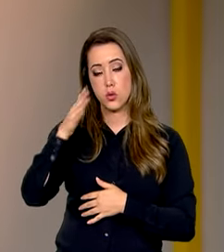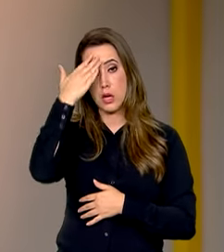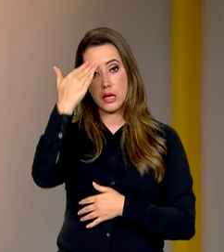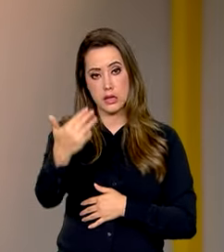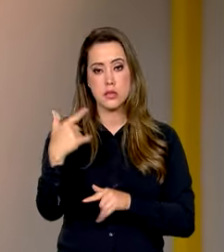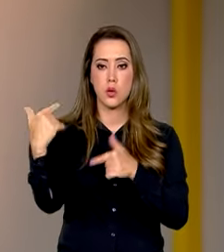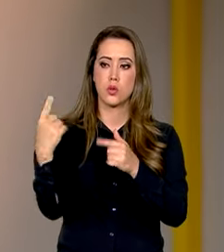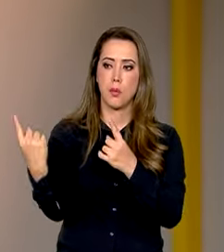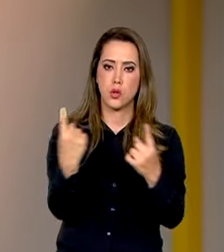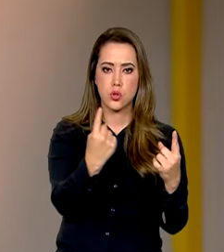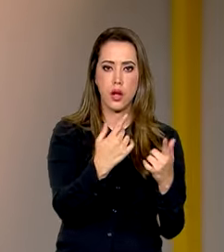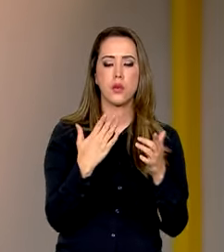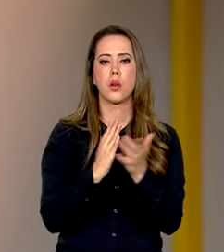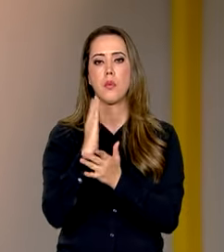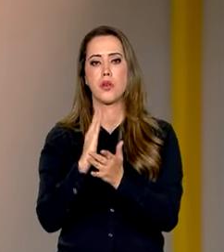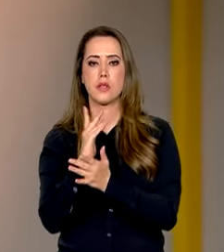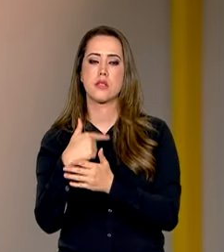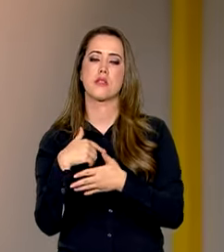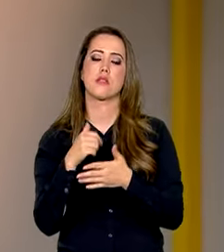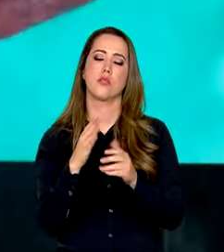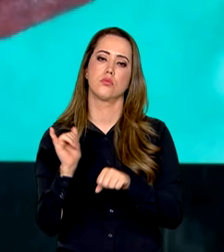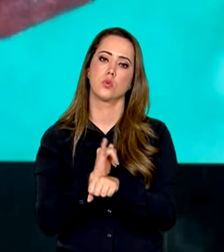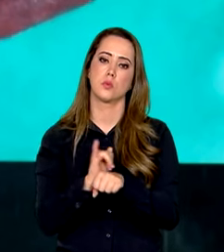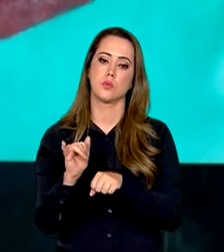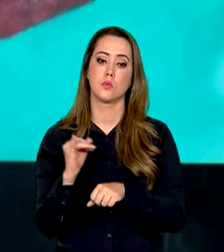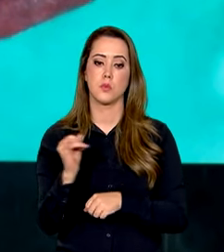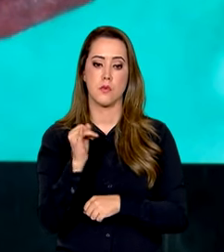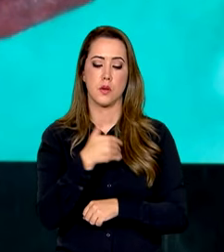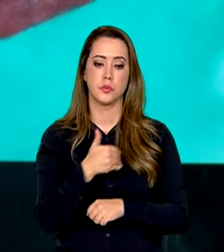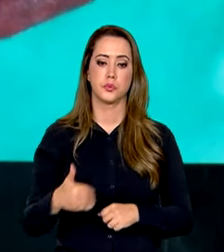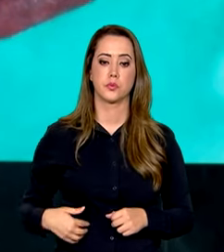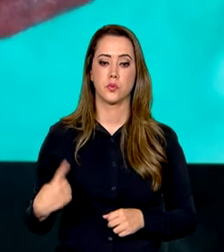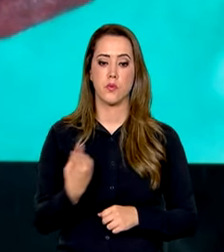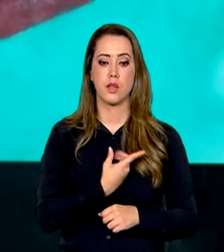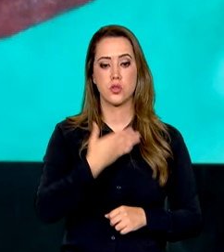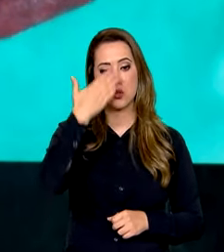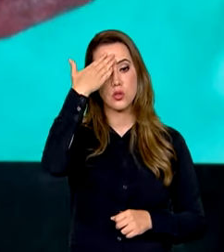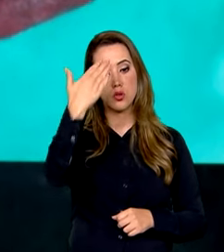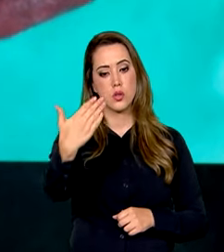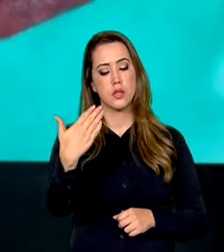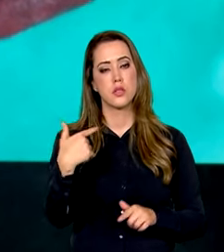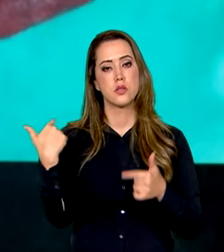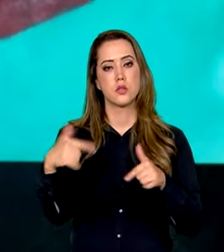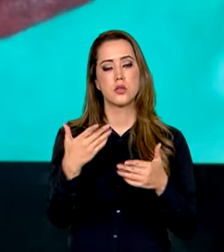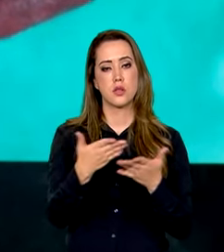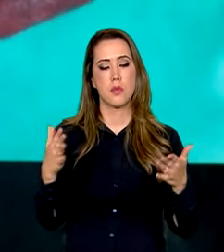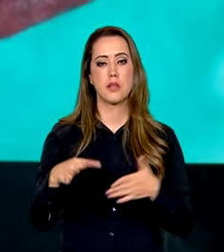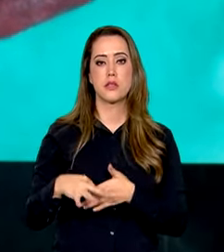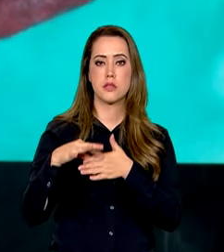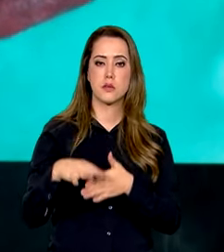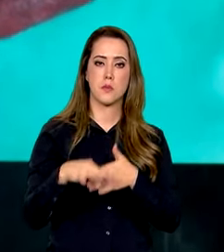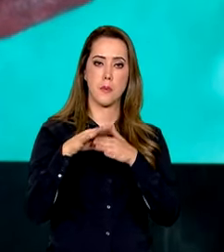partidos na aprovação de matérias estratégicas. Fizemos o agradecimento da postura desses líderes